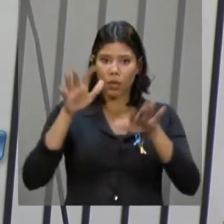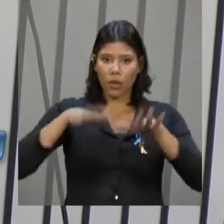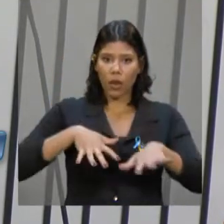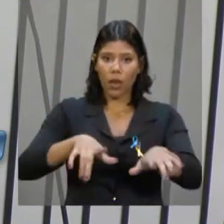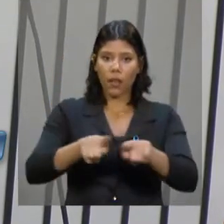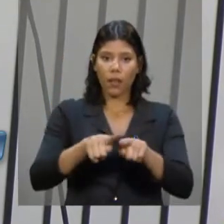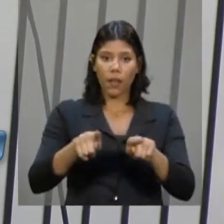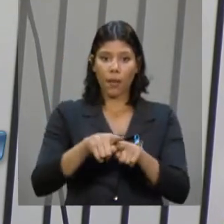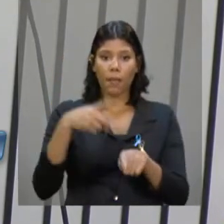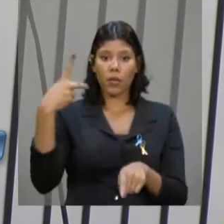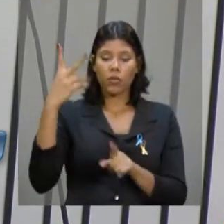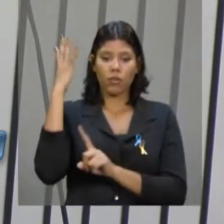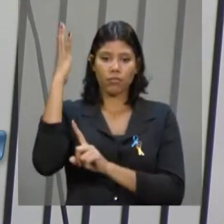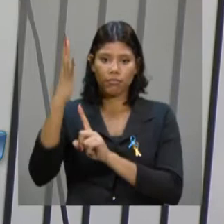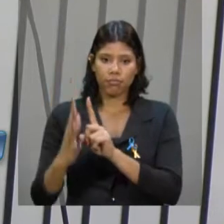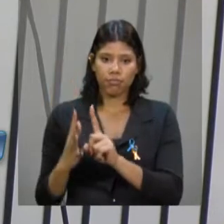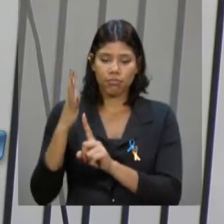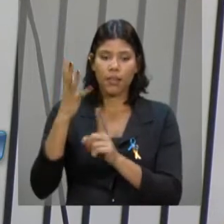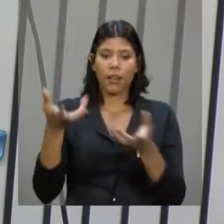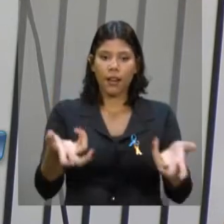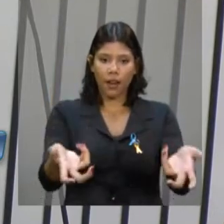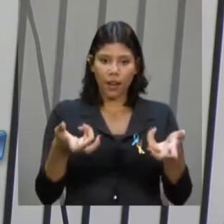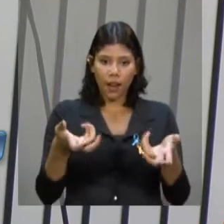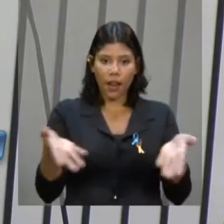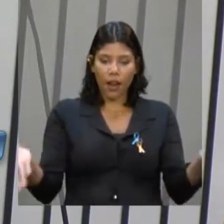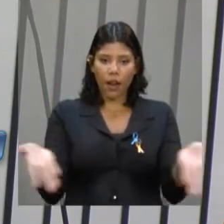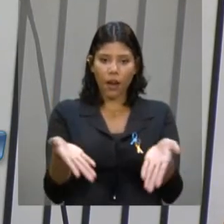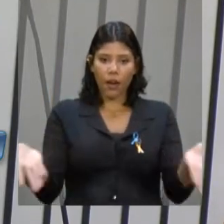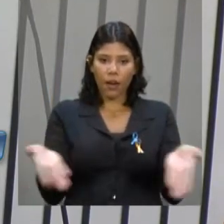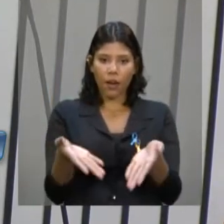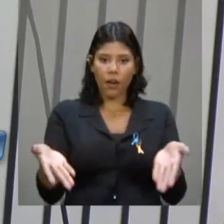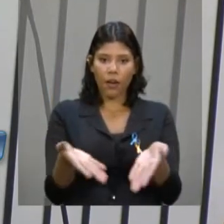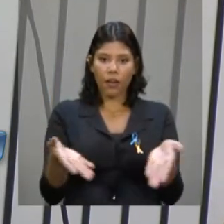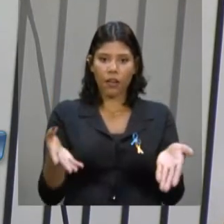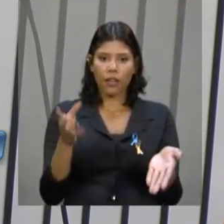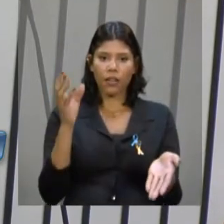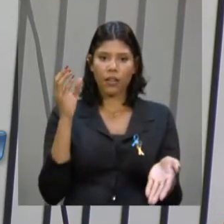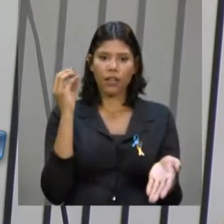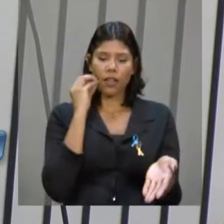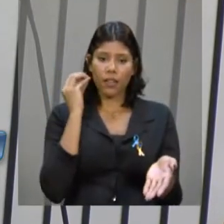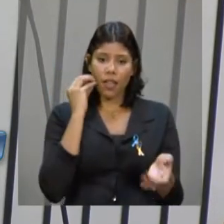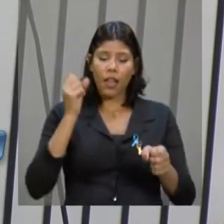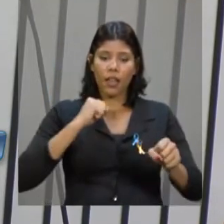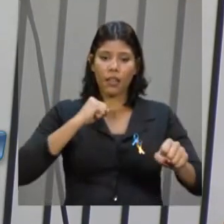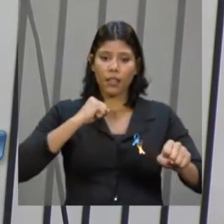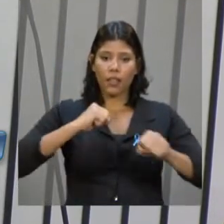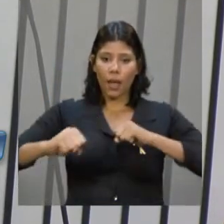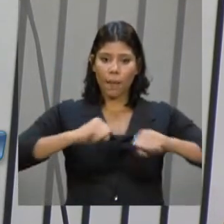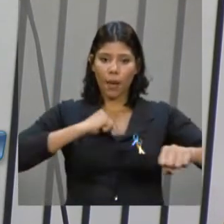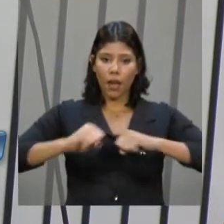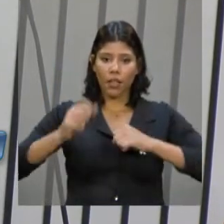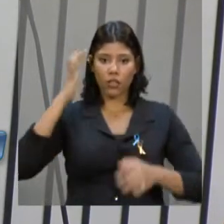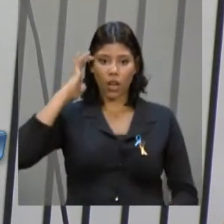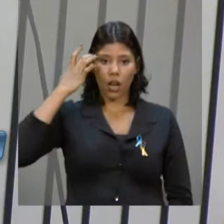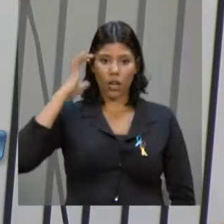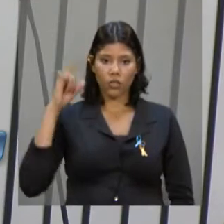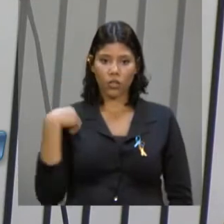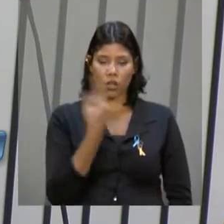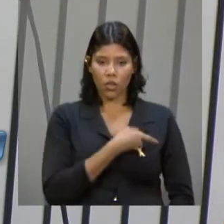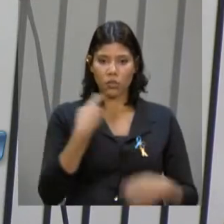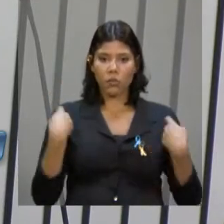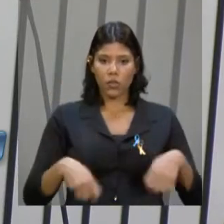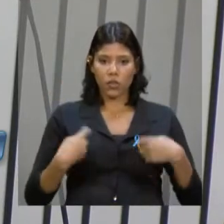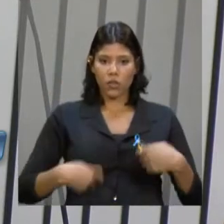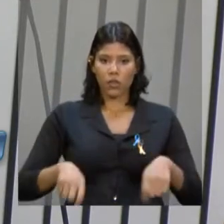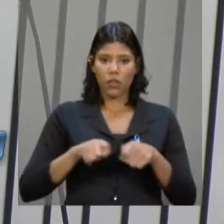pronunciamento. E quero, de maneira muito, acho que tentar fazer um debate, que acho que é o que nós aqui devemos realizar,